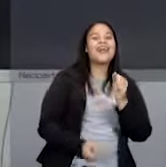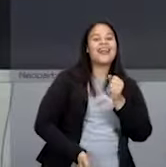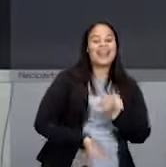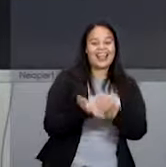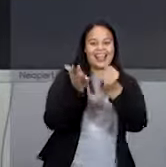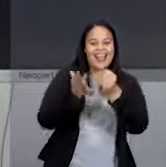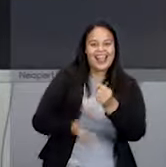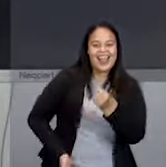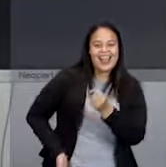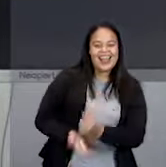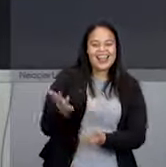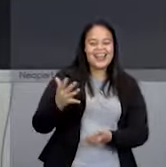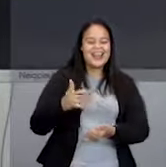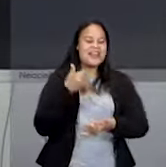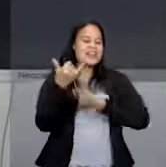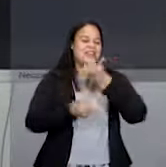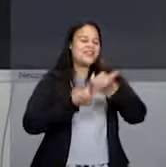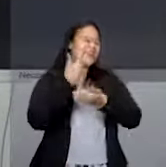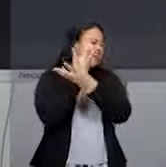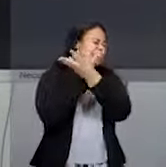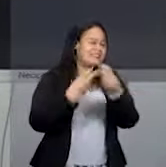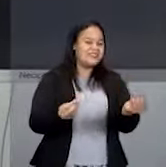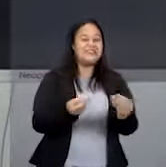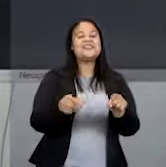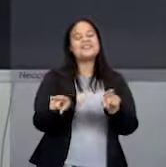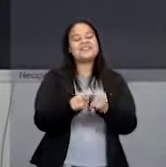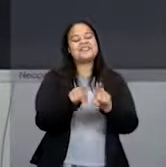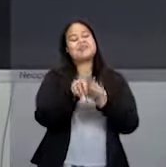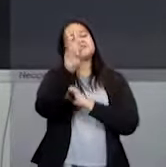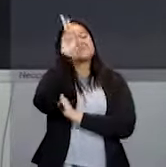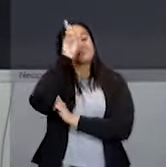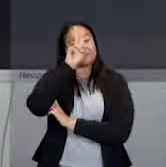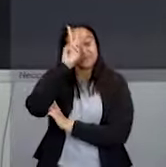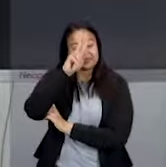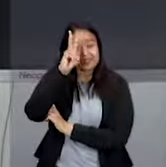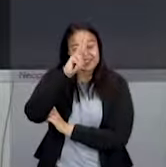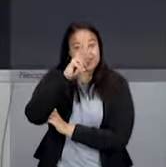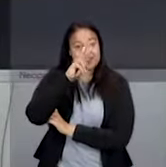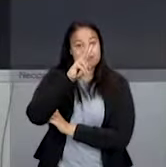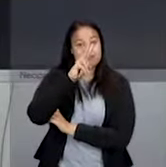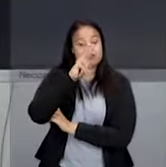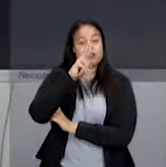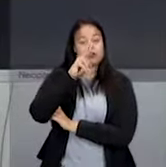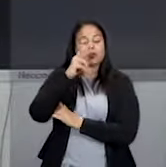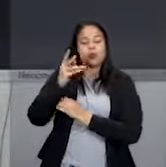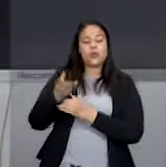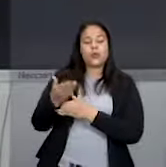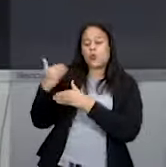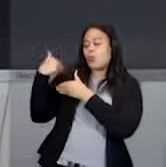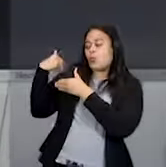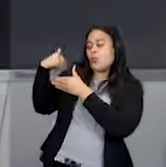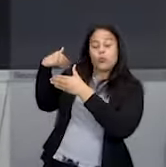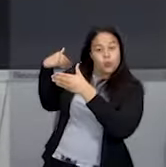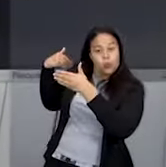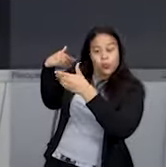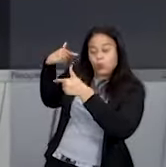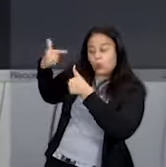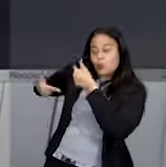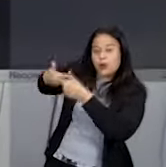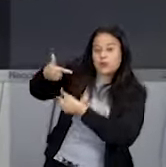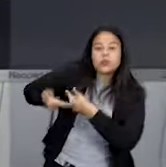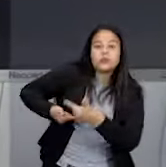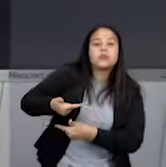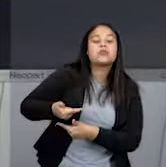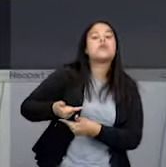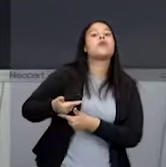divirtam bastante. Sempre lembrando que as nossas origens vieram também dos